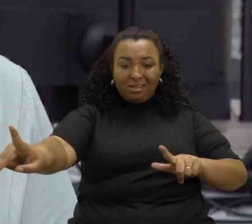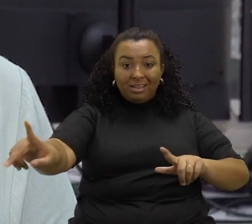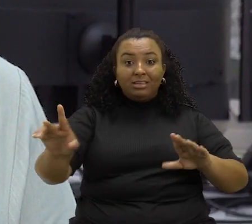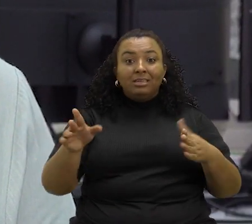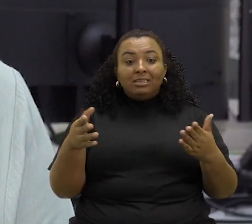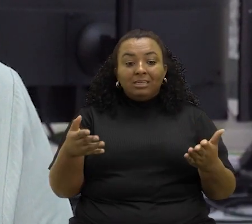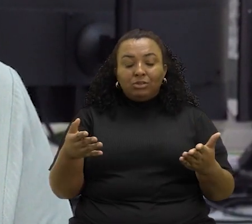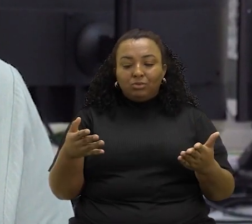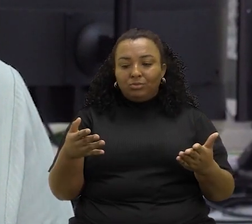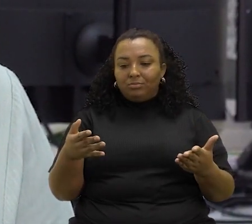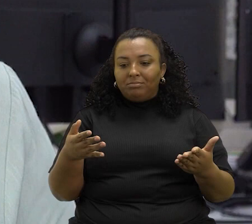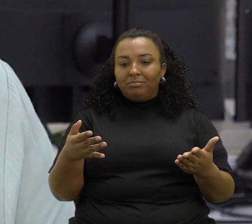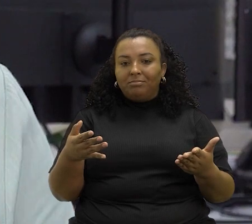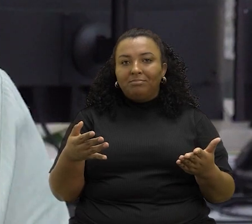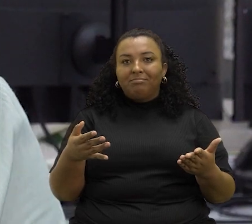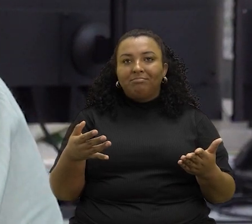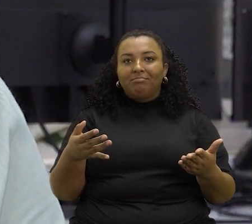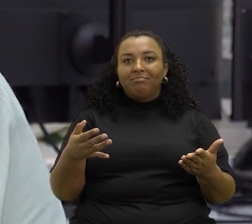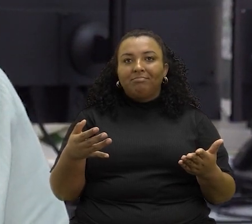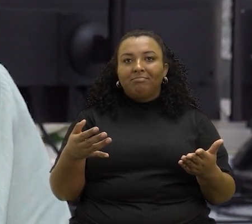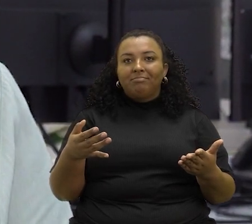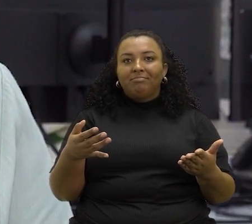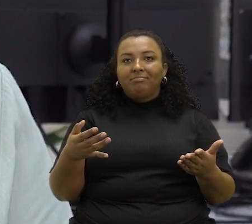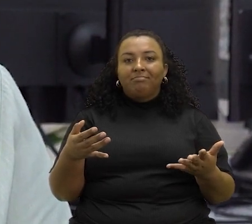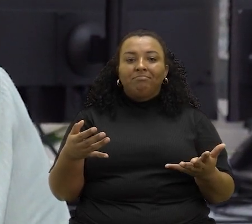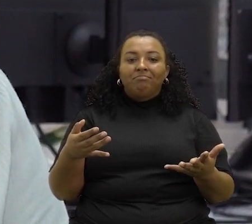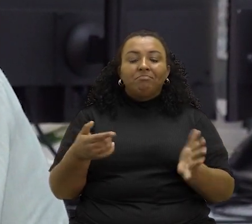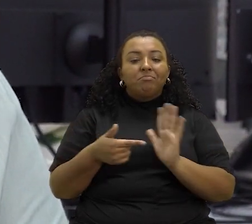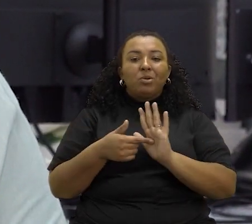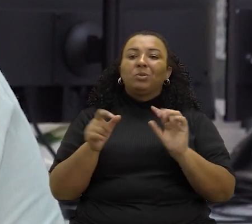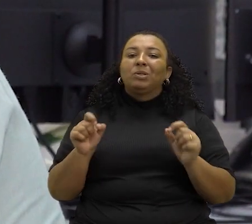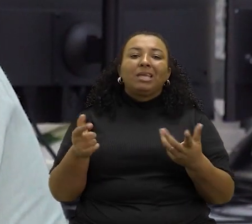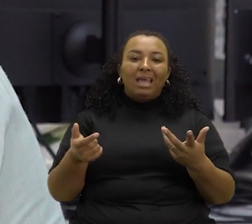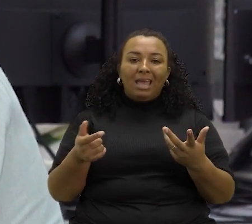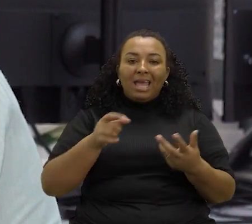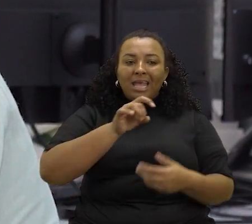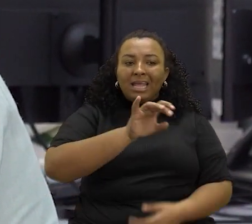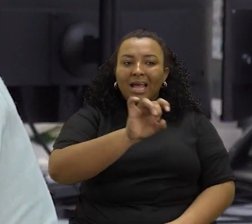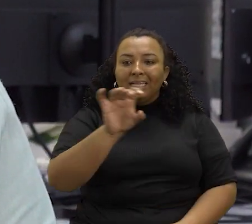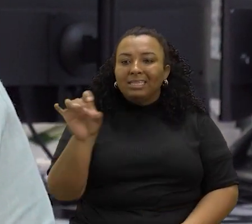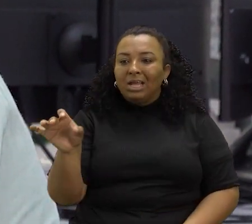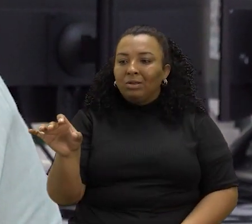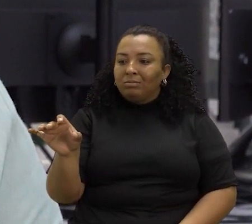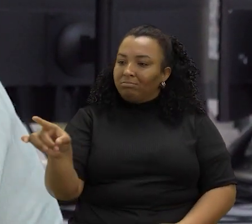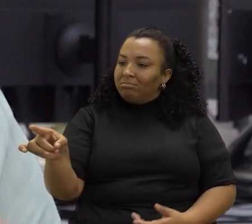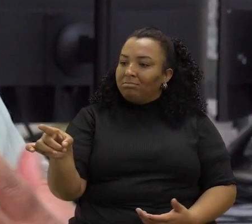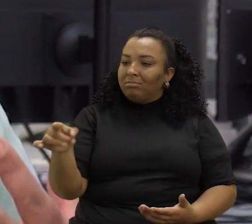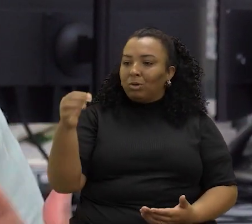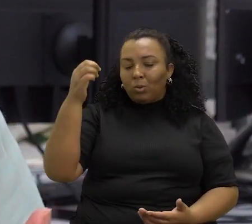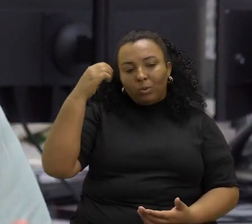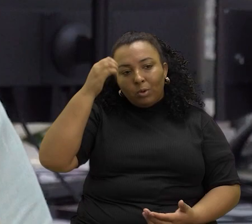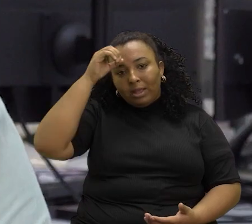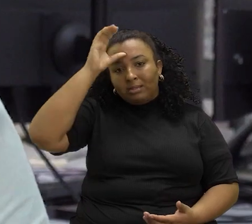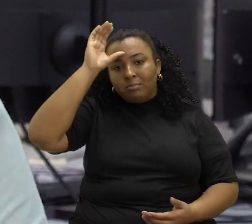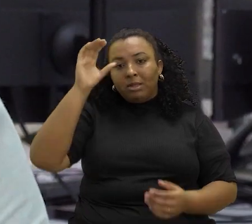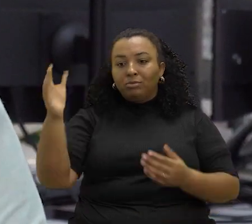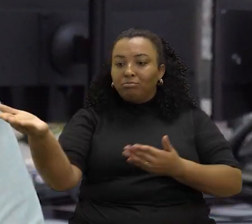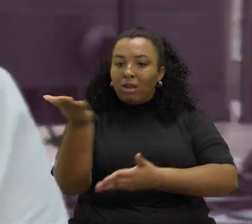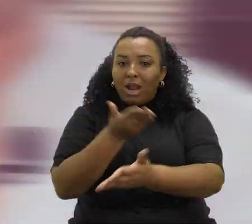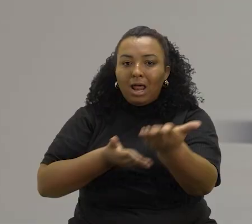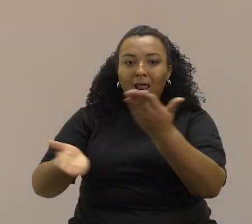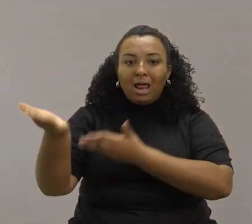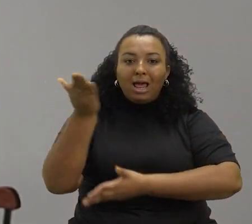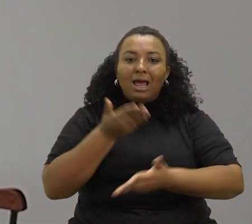E a riqueza de cada um vai trazer uma somatória para as